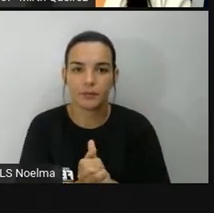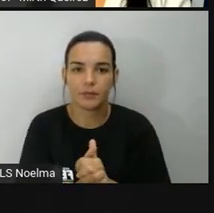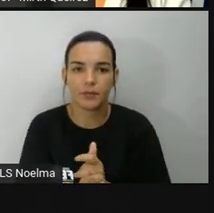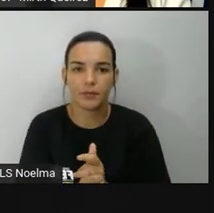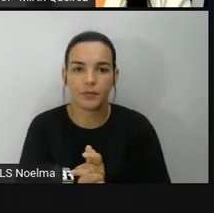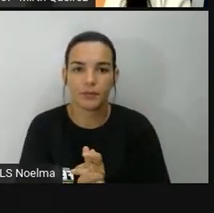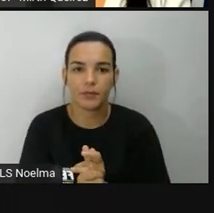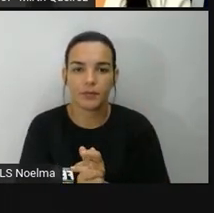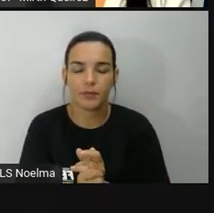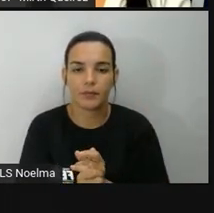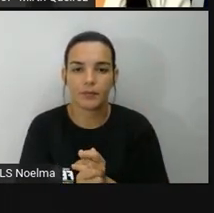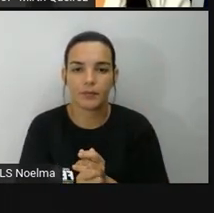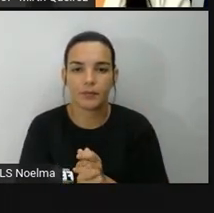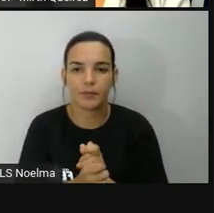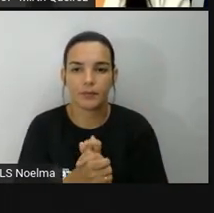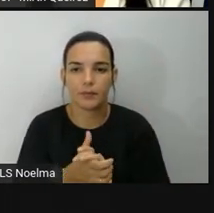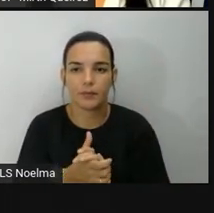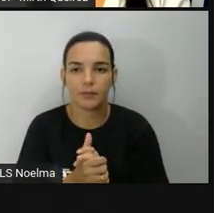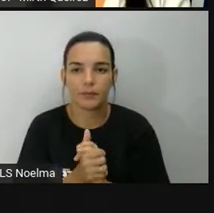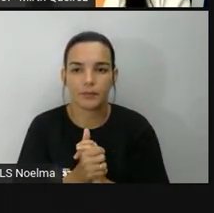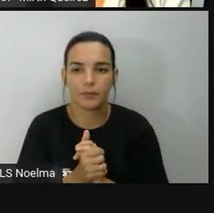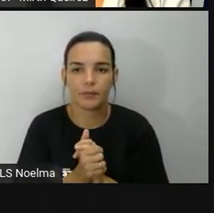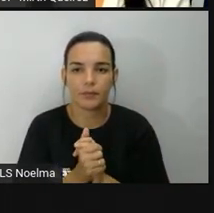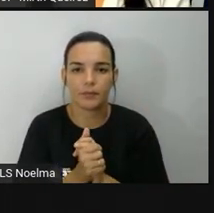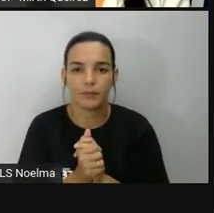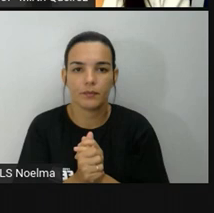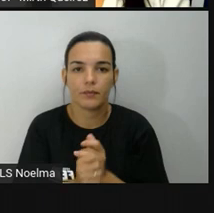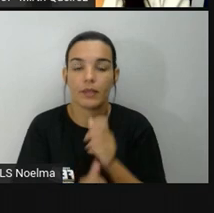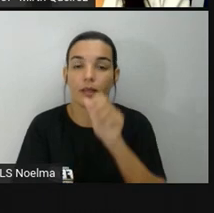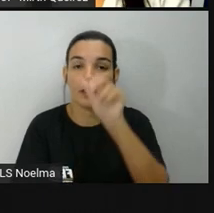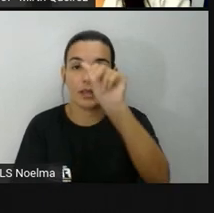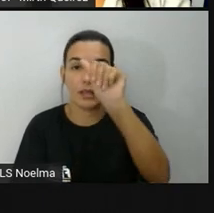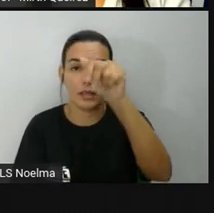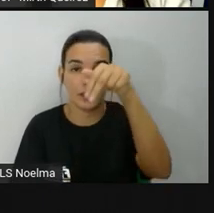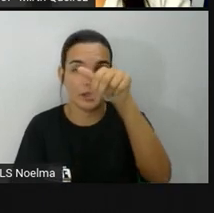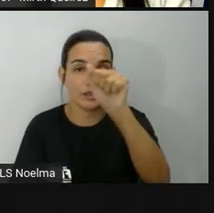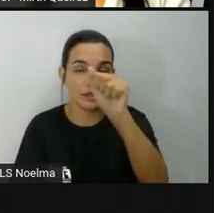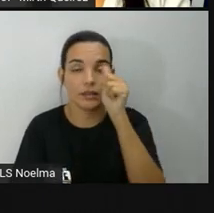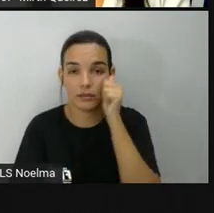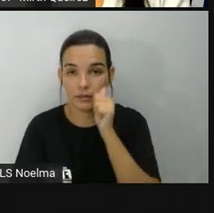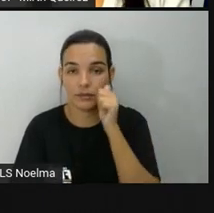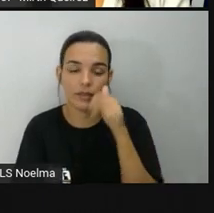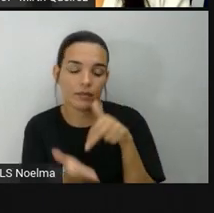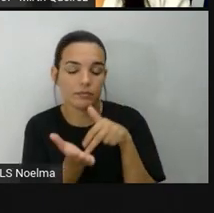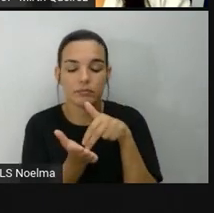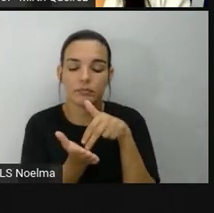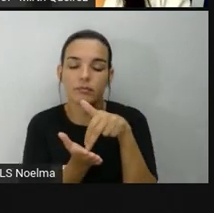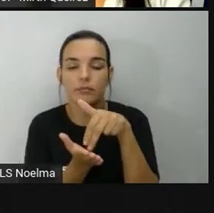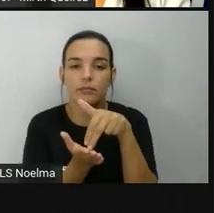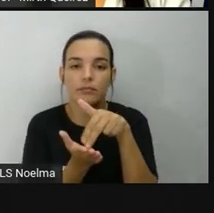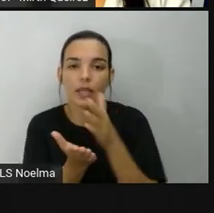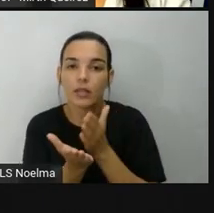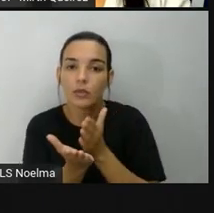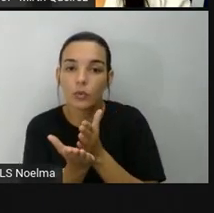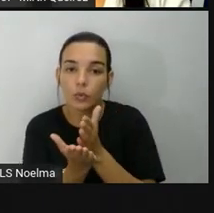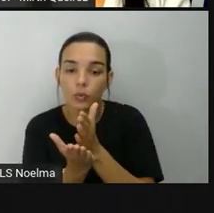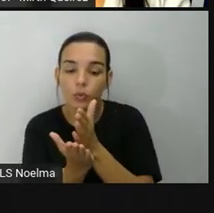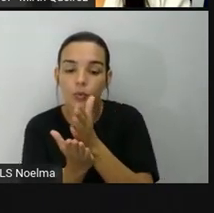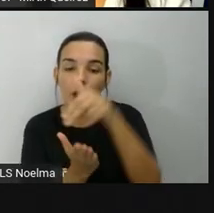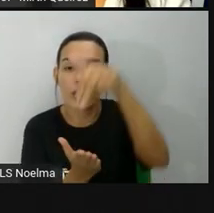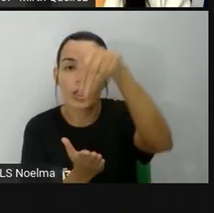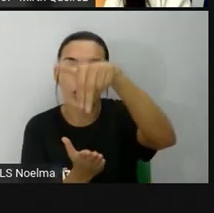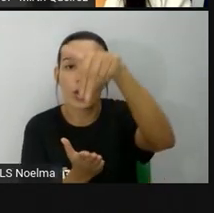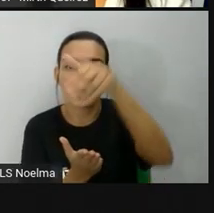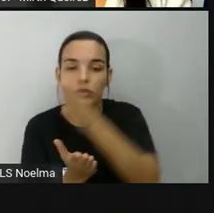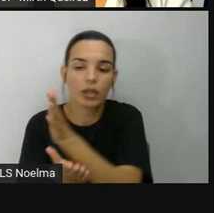descrever esse caminho? Então, Ana sai de casa, né? Segue aí a norte,